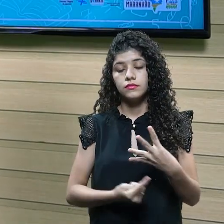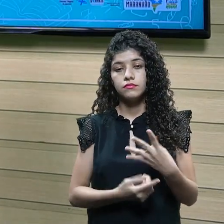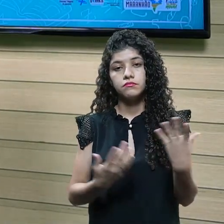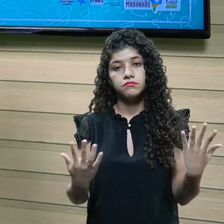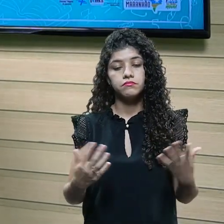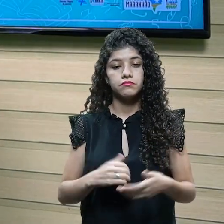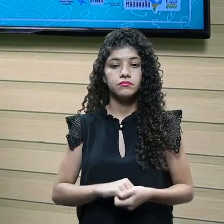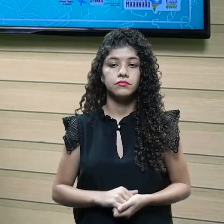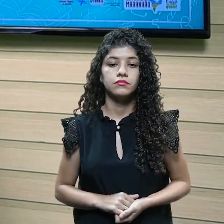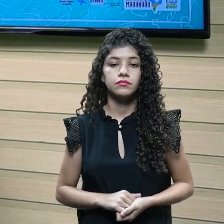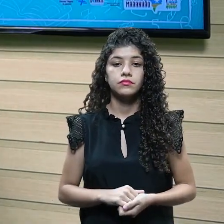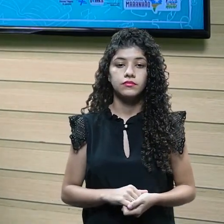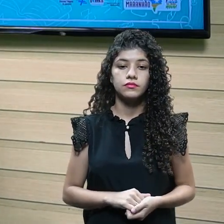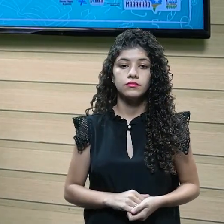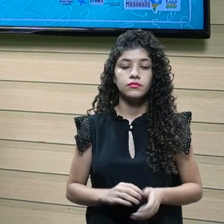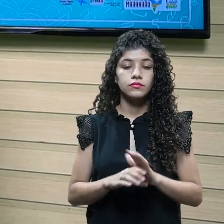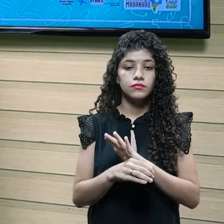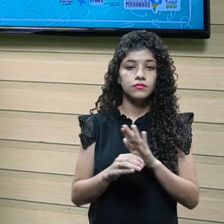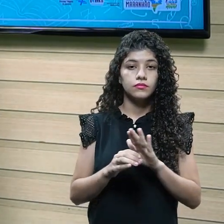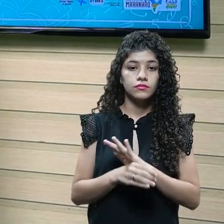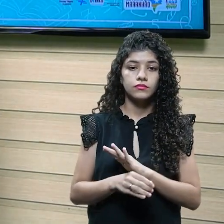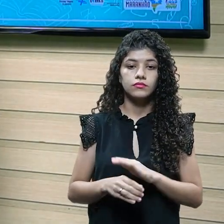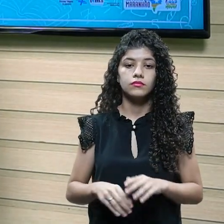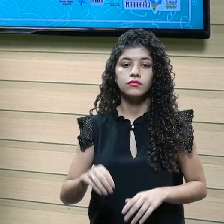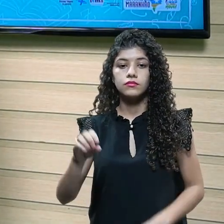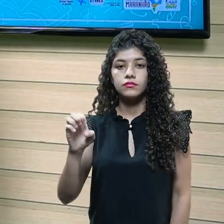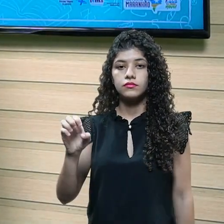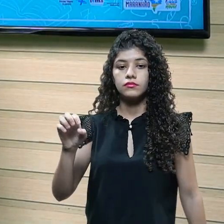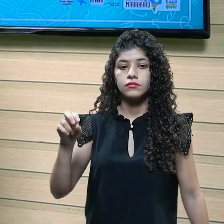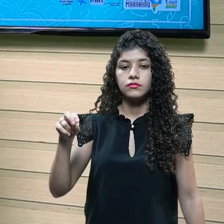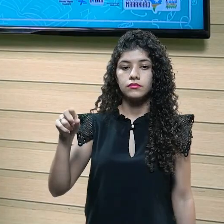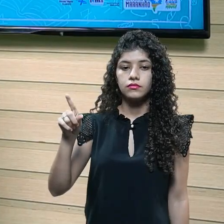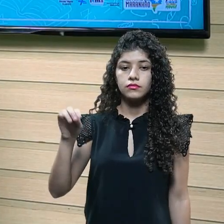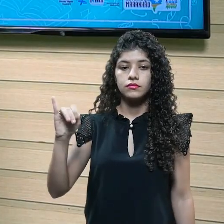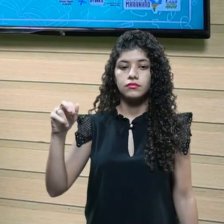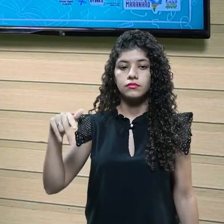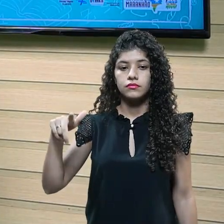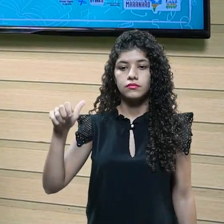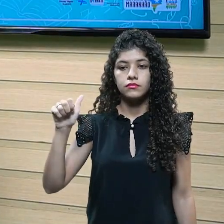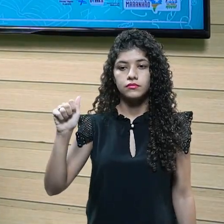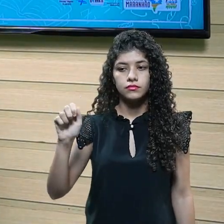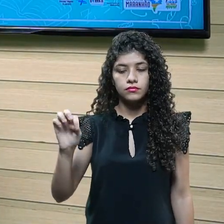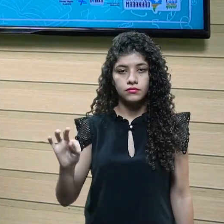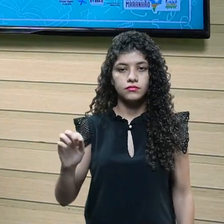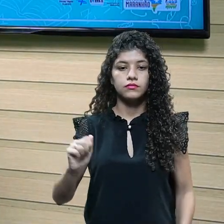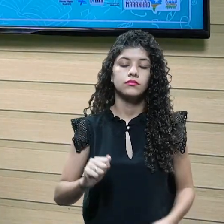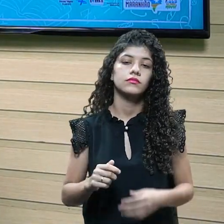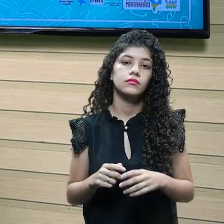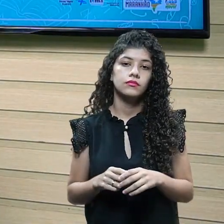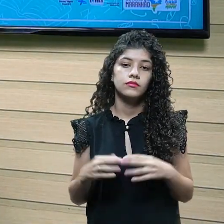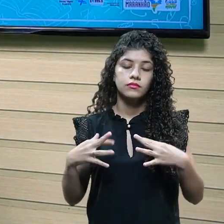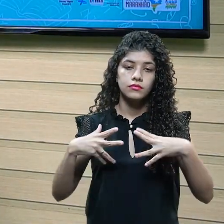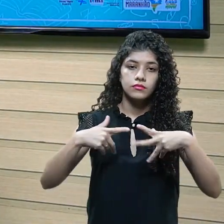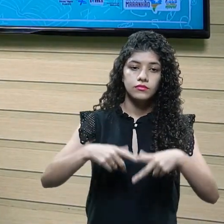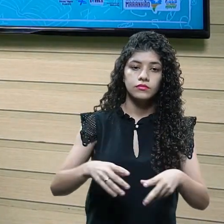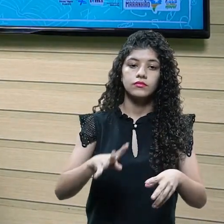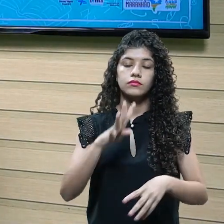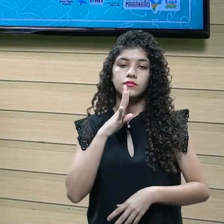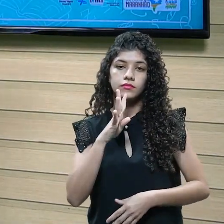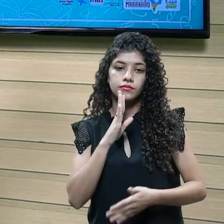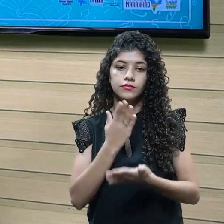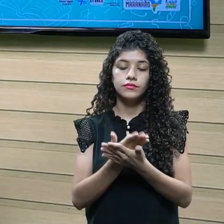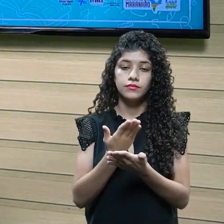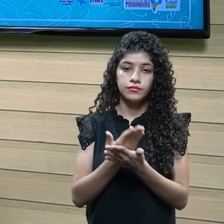para o cerimonialista, viu qual é o conceito da etiqueta. Então, tudo isso a gente viu no comecinho da aula, né?